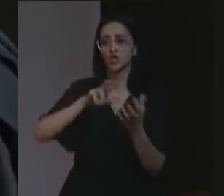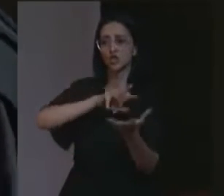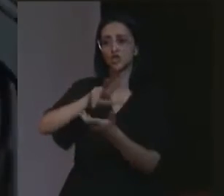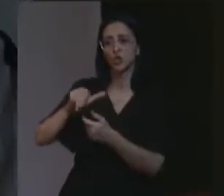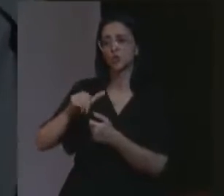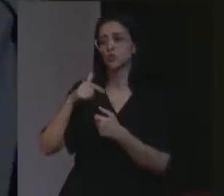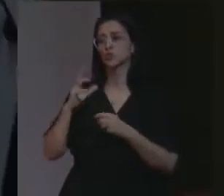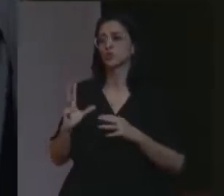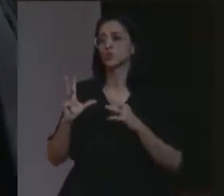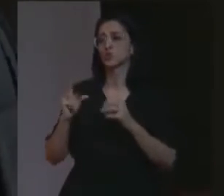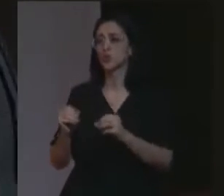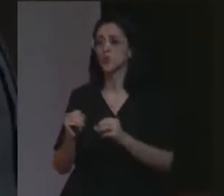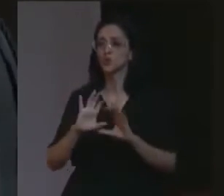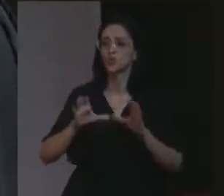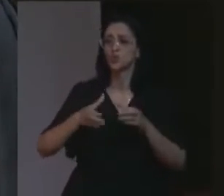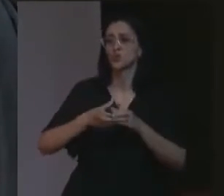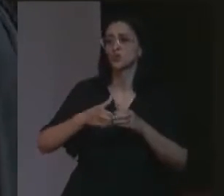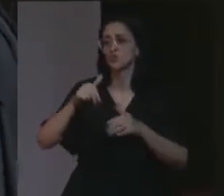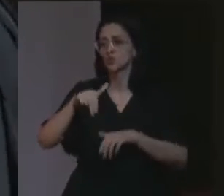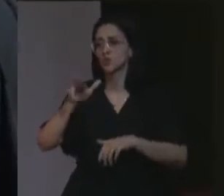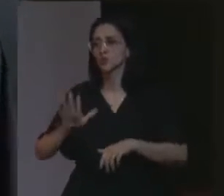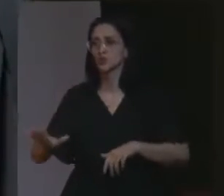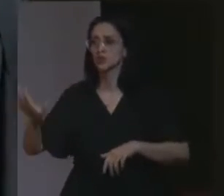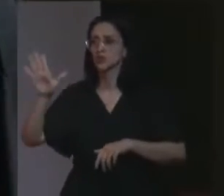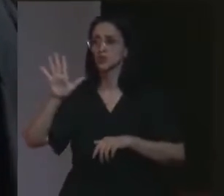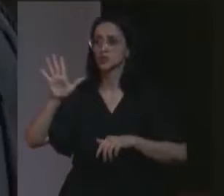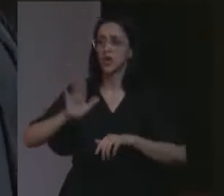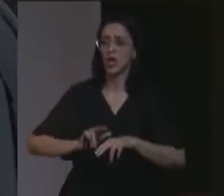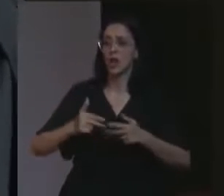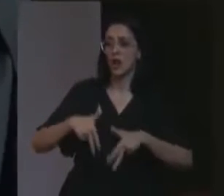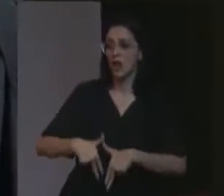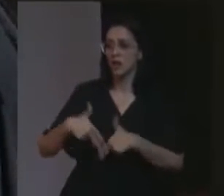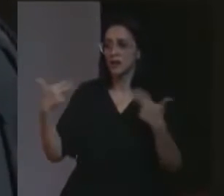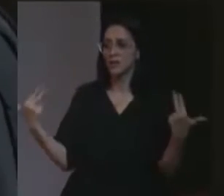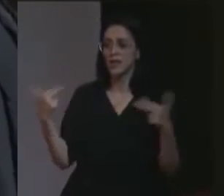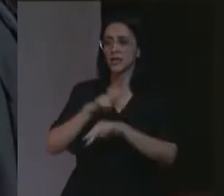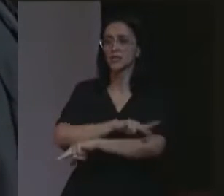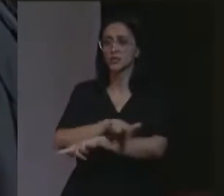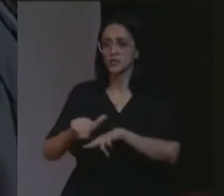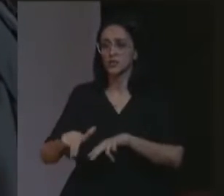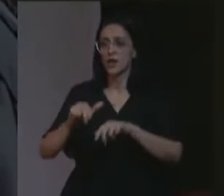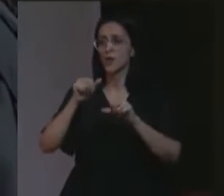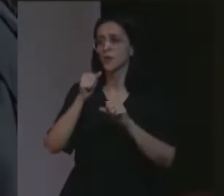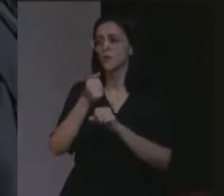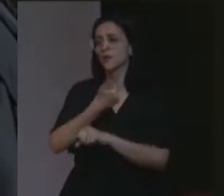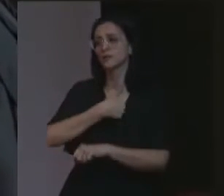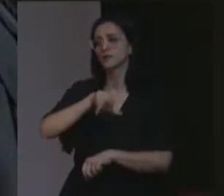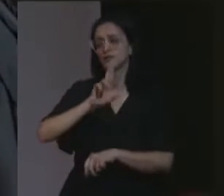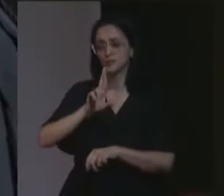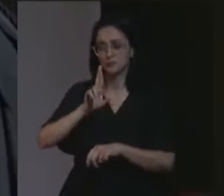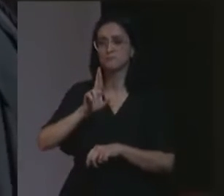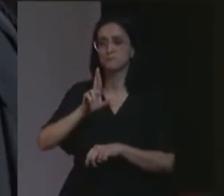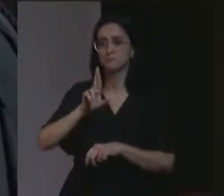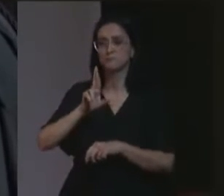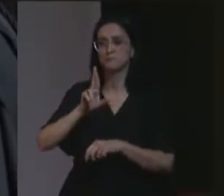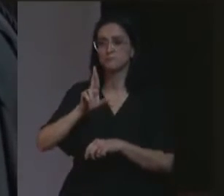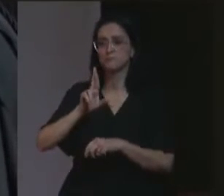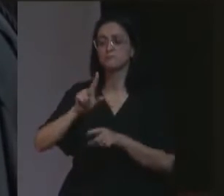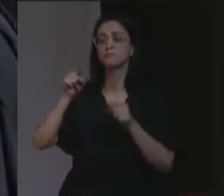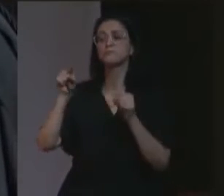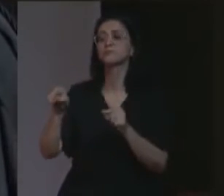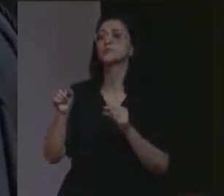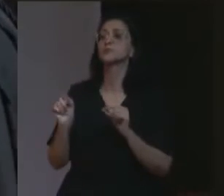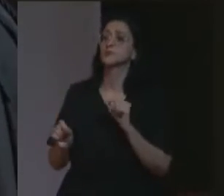parte, grupo nacional, étnico, racial ou religioso, como tal,